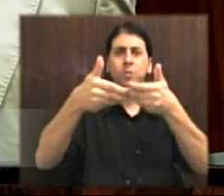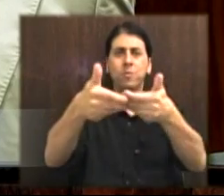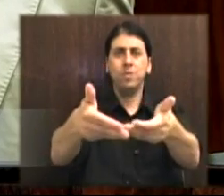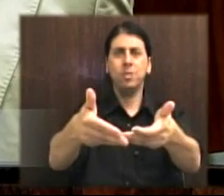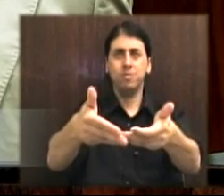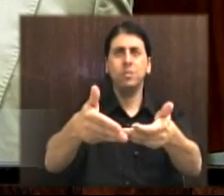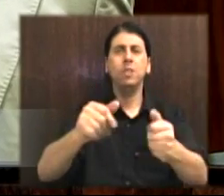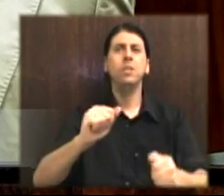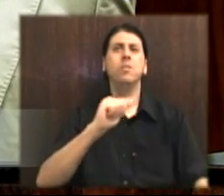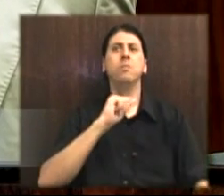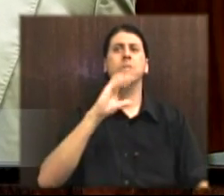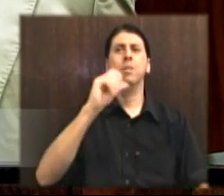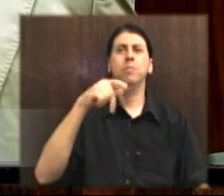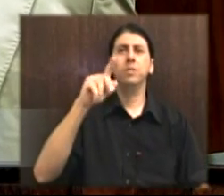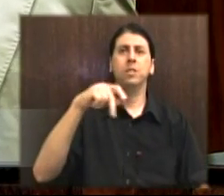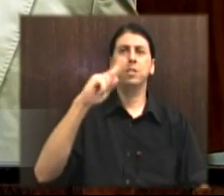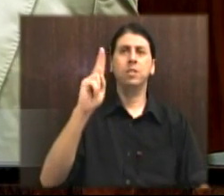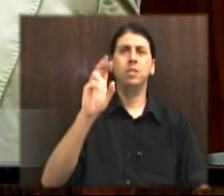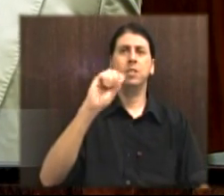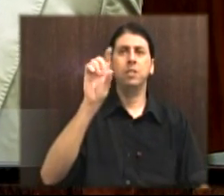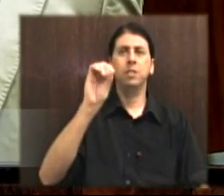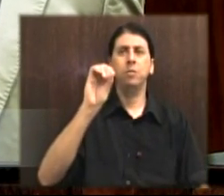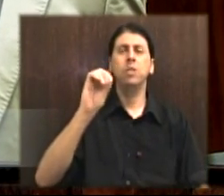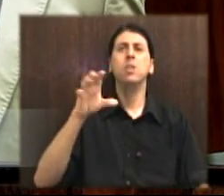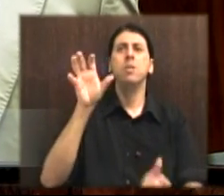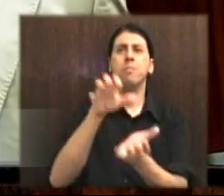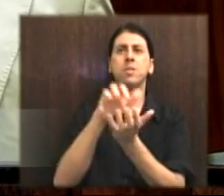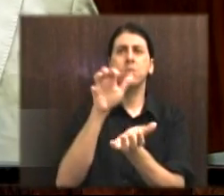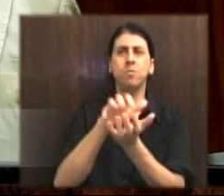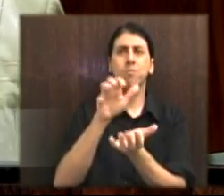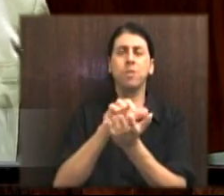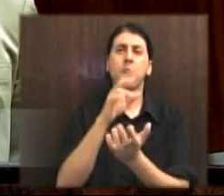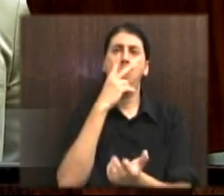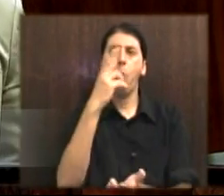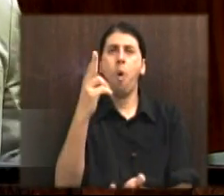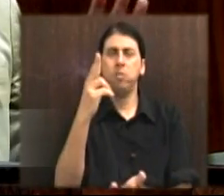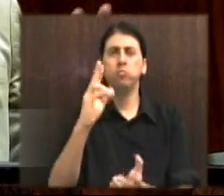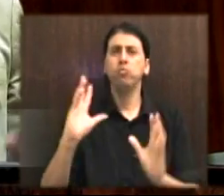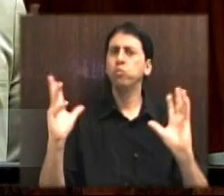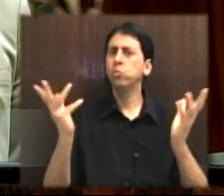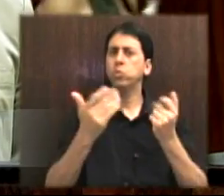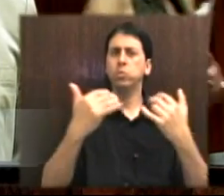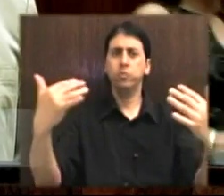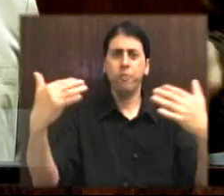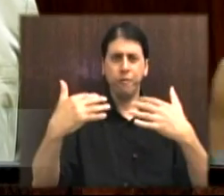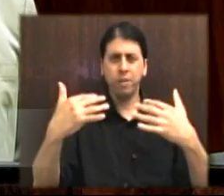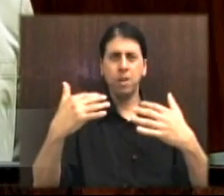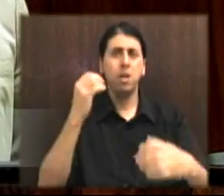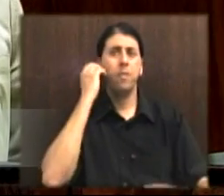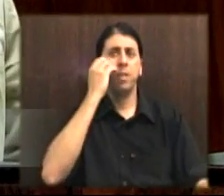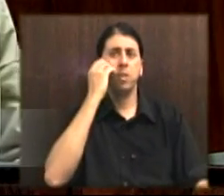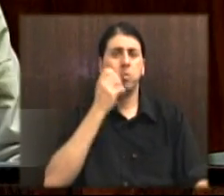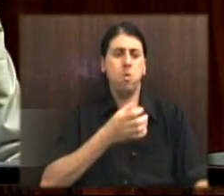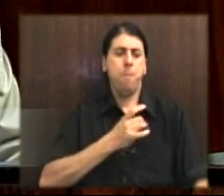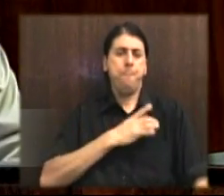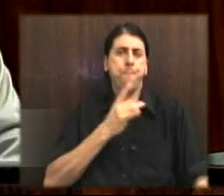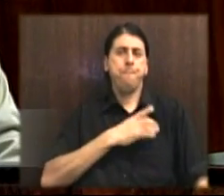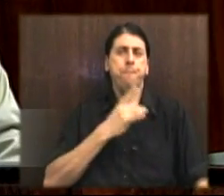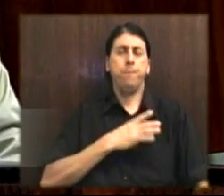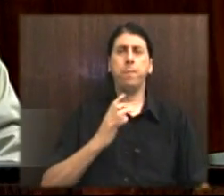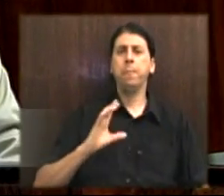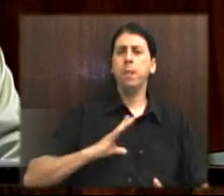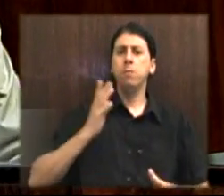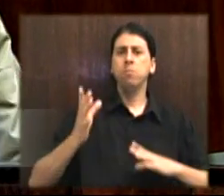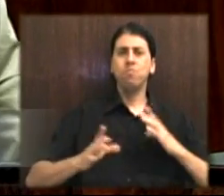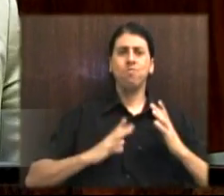Capitania de Pernambuco, como forma de amedrontar qualquer pessoa negra que ousasse